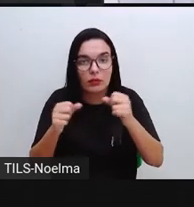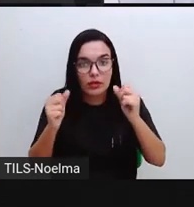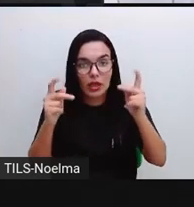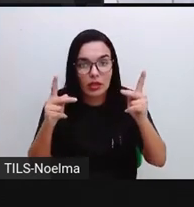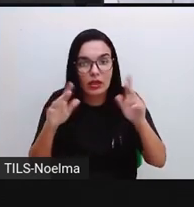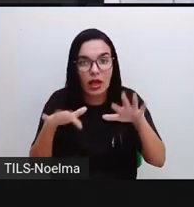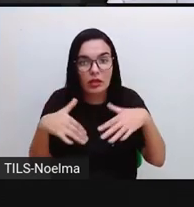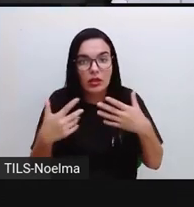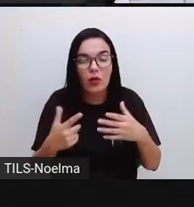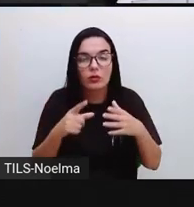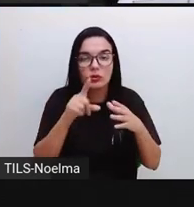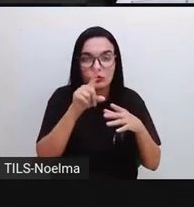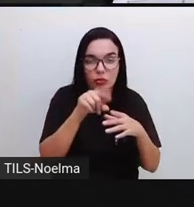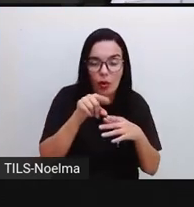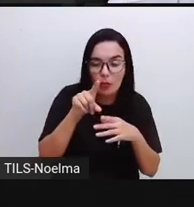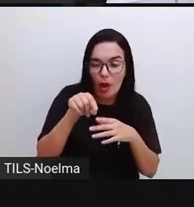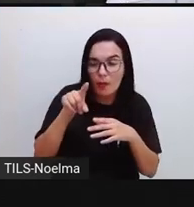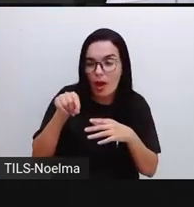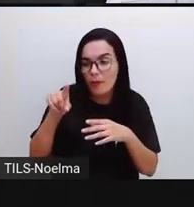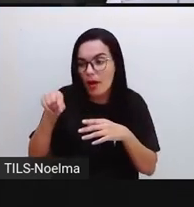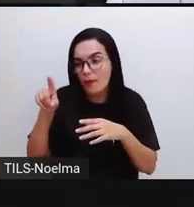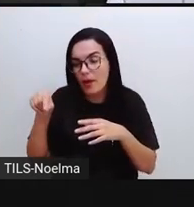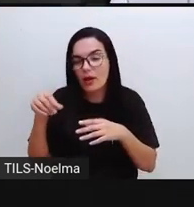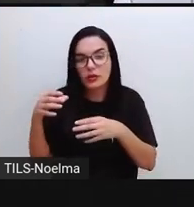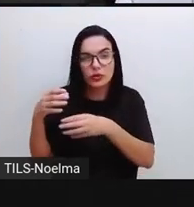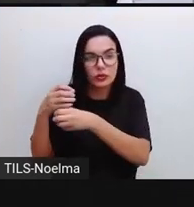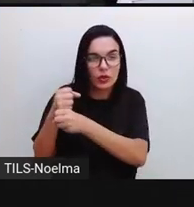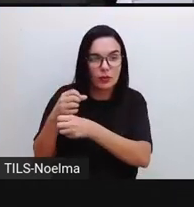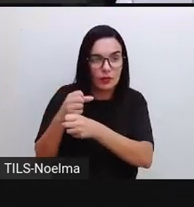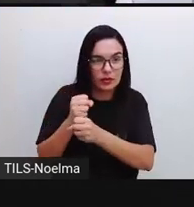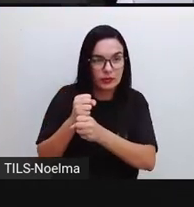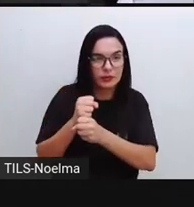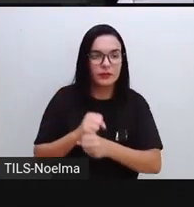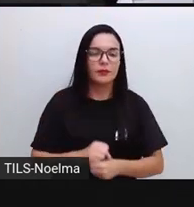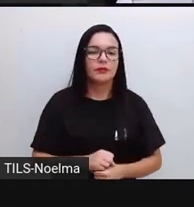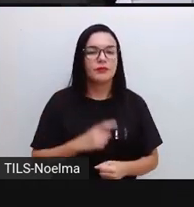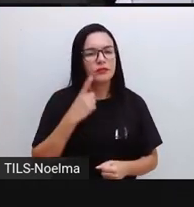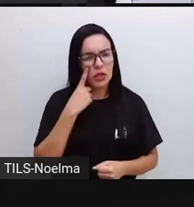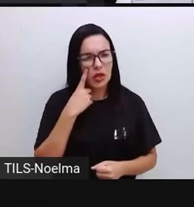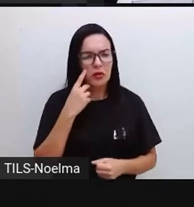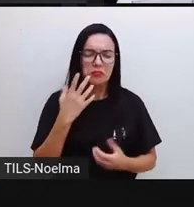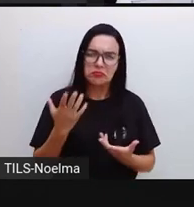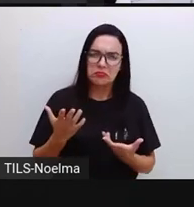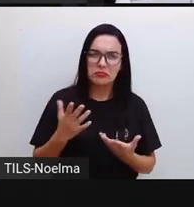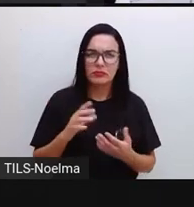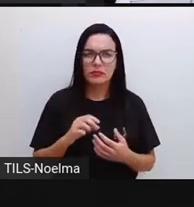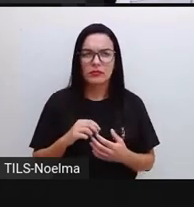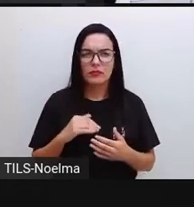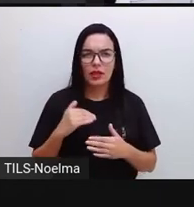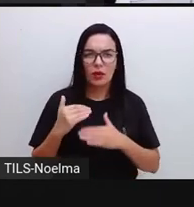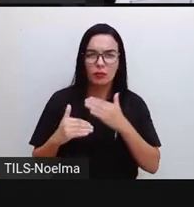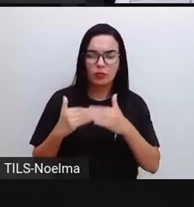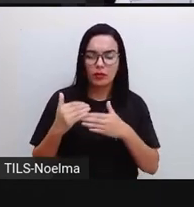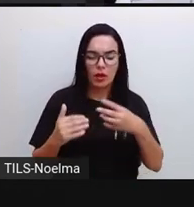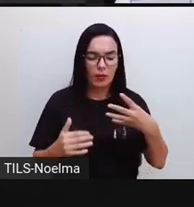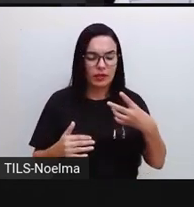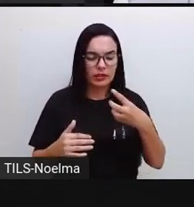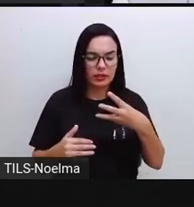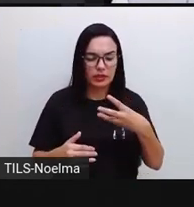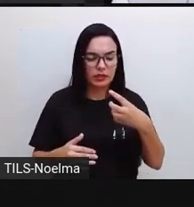contando. Depois a gente contou ali os palitinhos, certo? Então, a gente contou, a gente deu prosseguimento, 43,